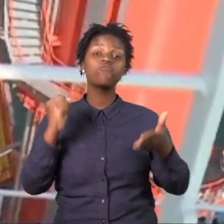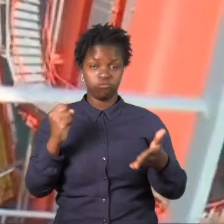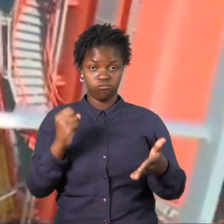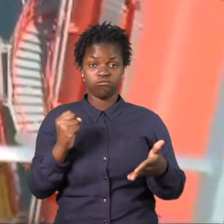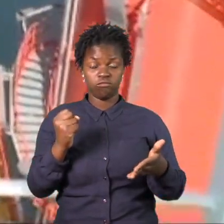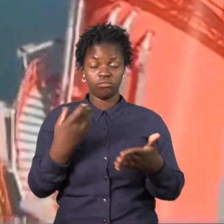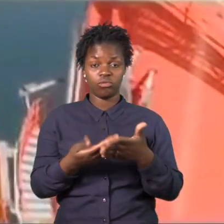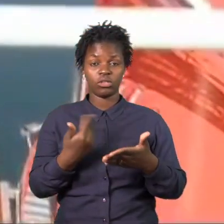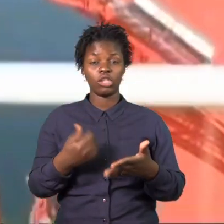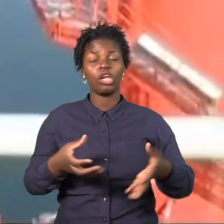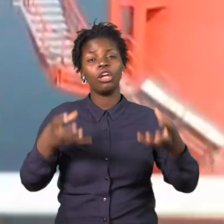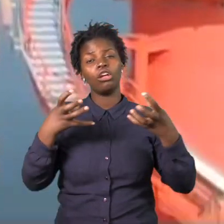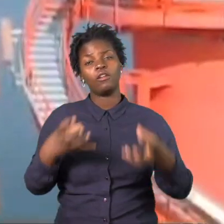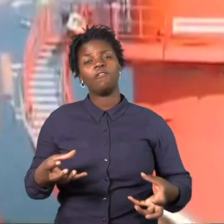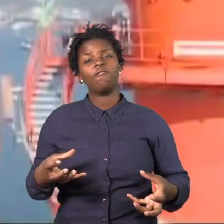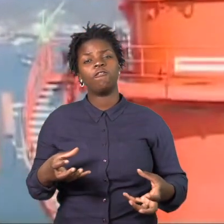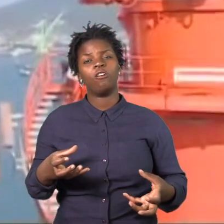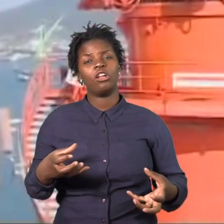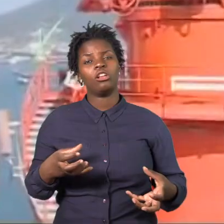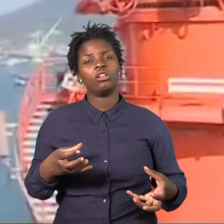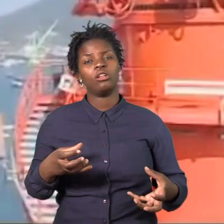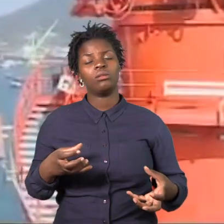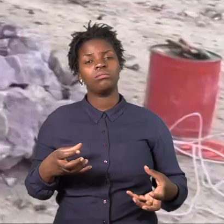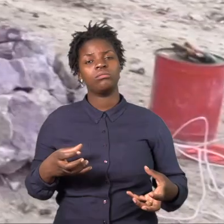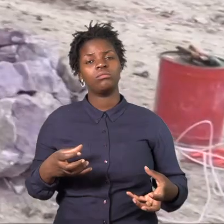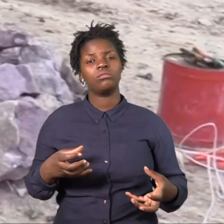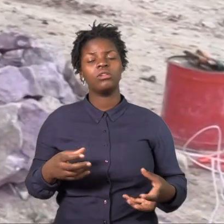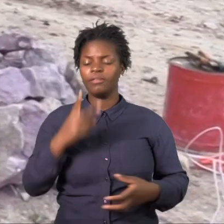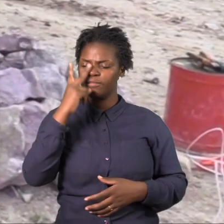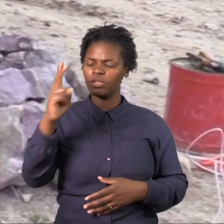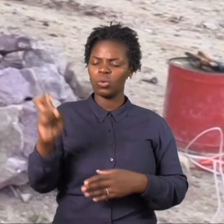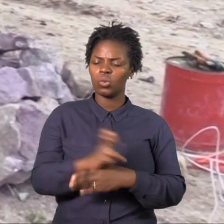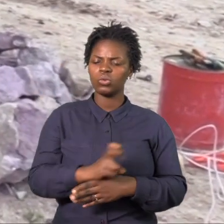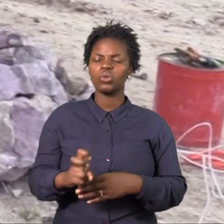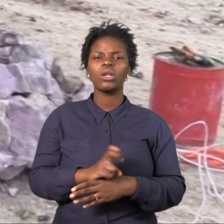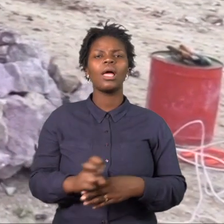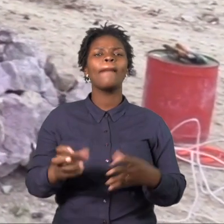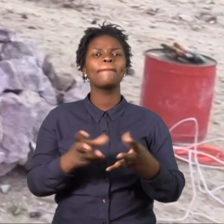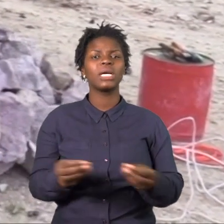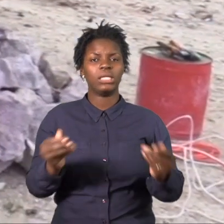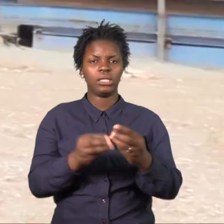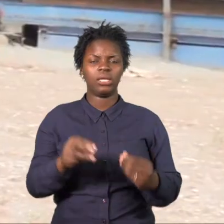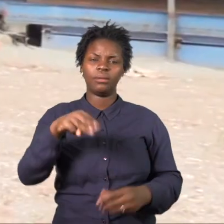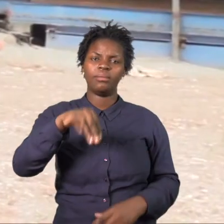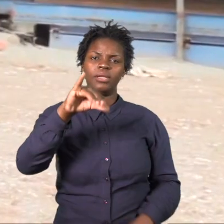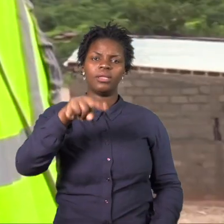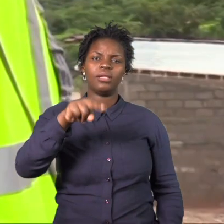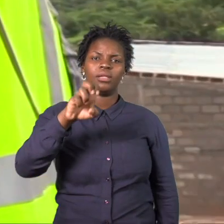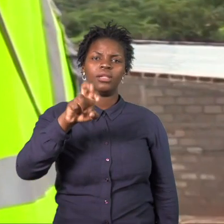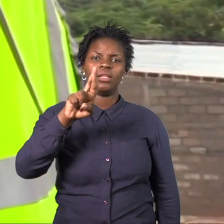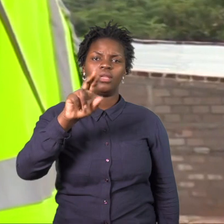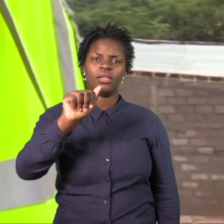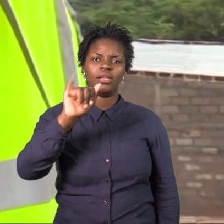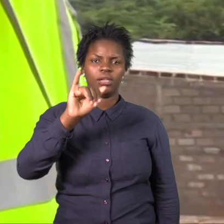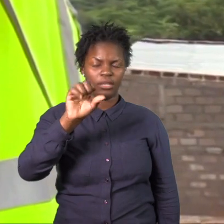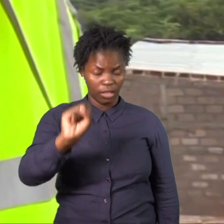fiável se houver capacidade, por parte das autoridades reguladoras, de colocar fiscais em todas as empresas